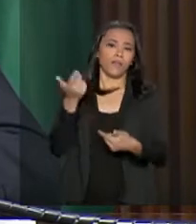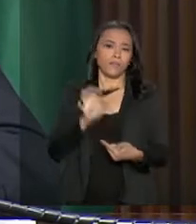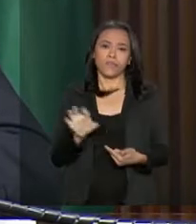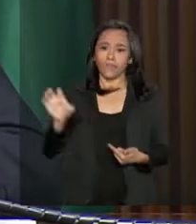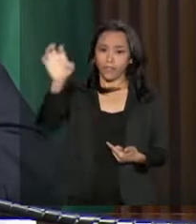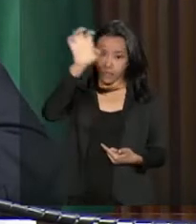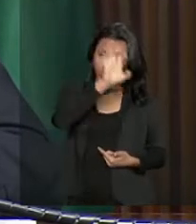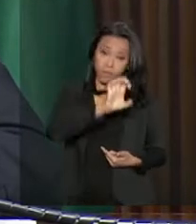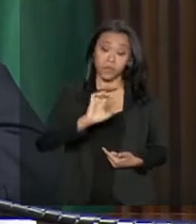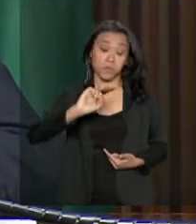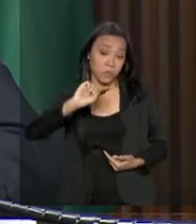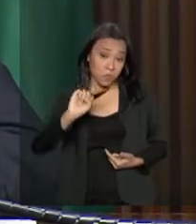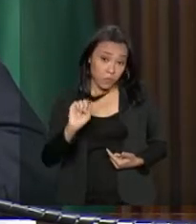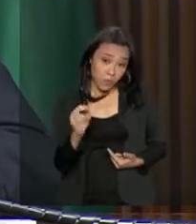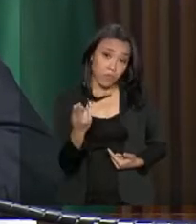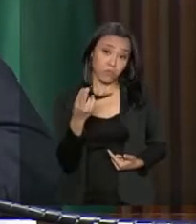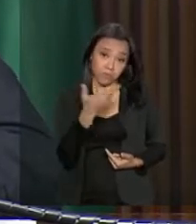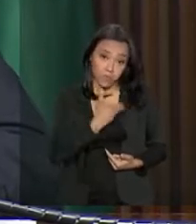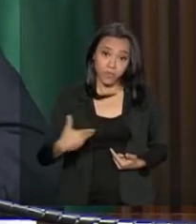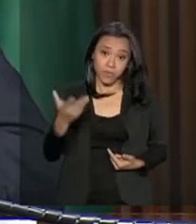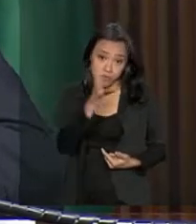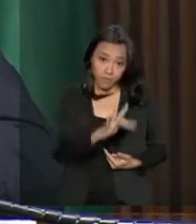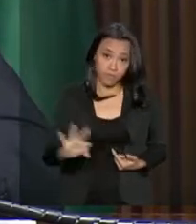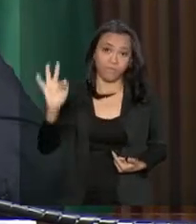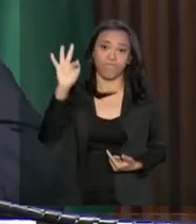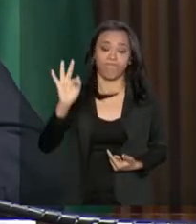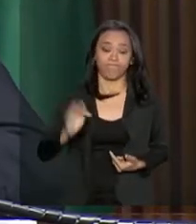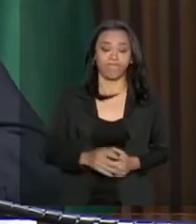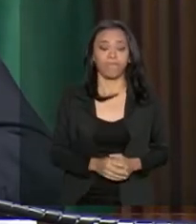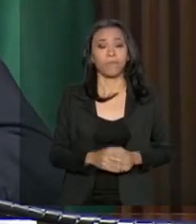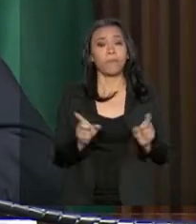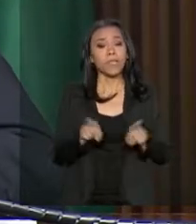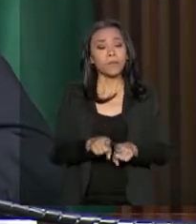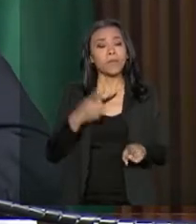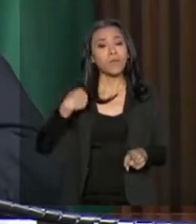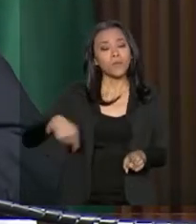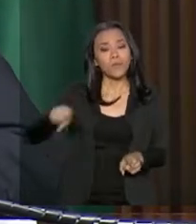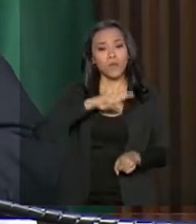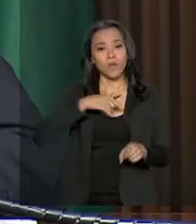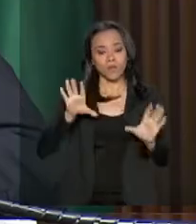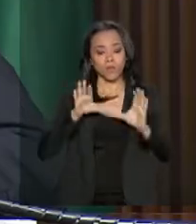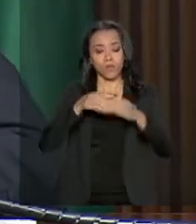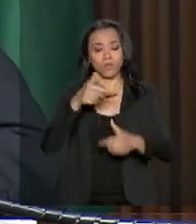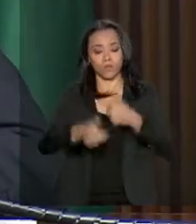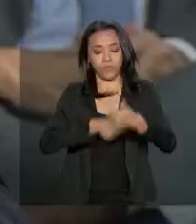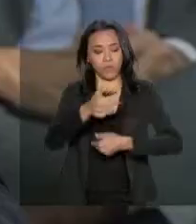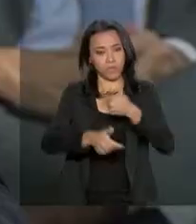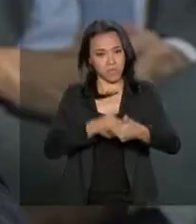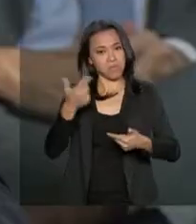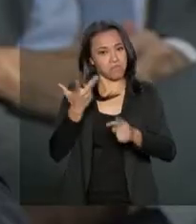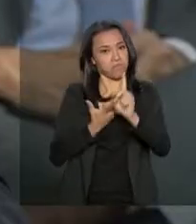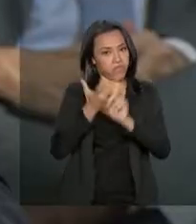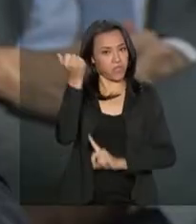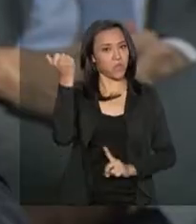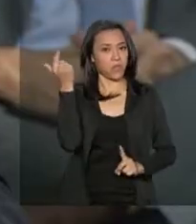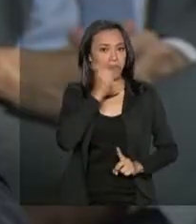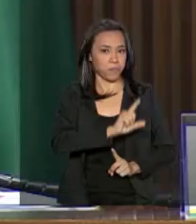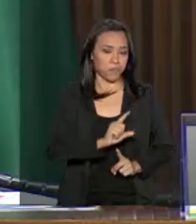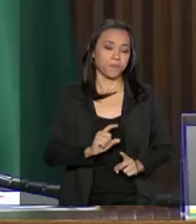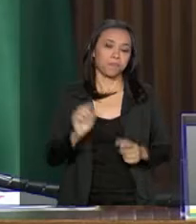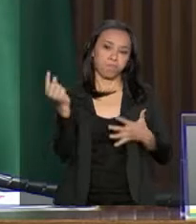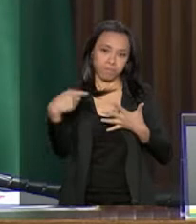estados ou na União. A significar que a nossa equipe é uma equipe vitoriosa. Olha aqui,